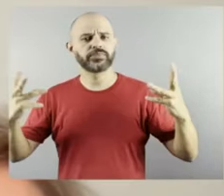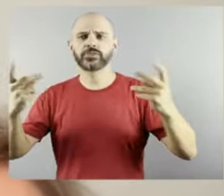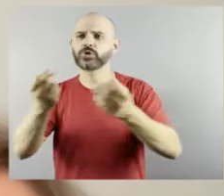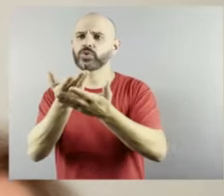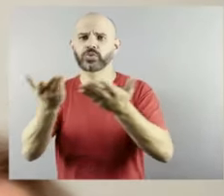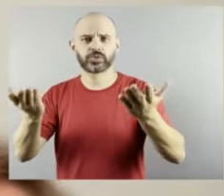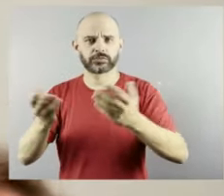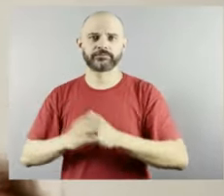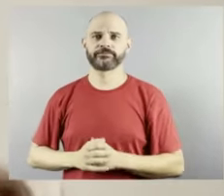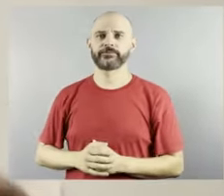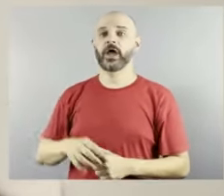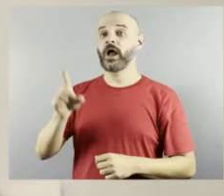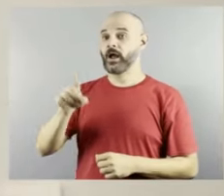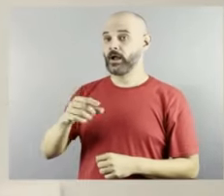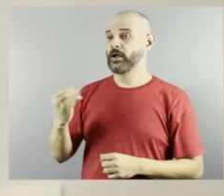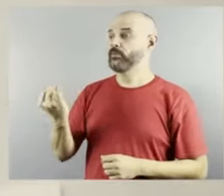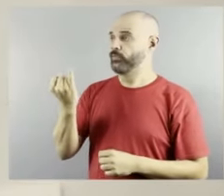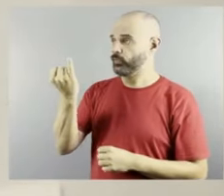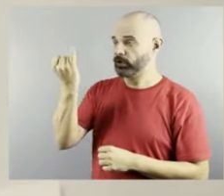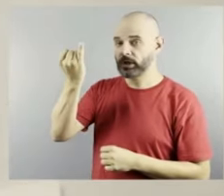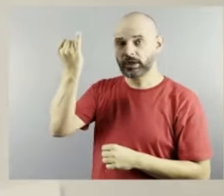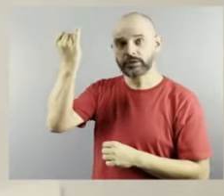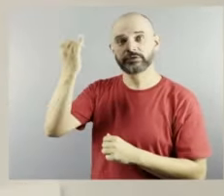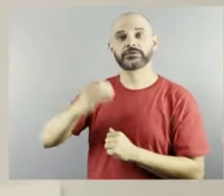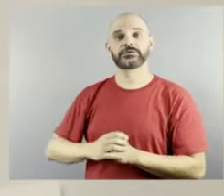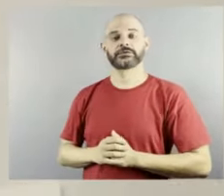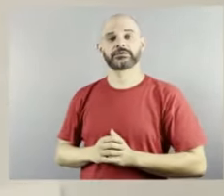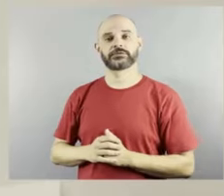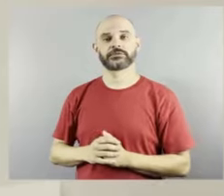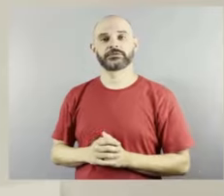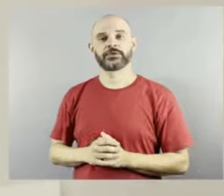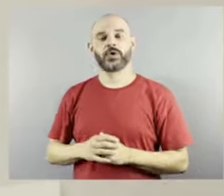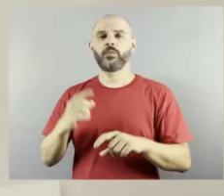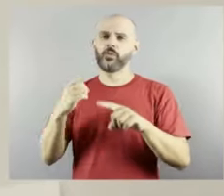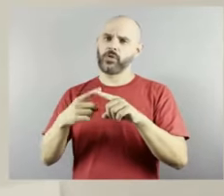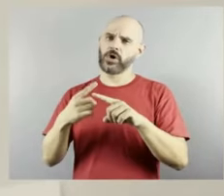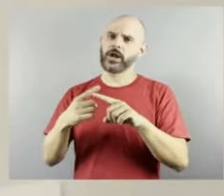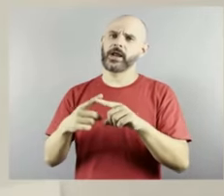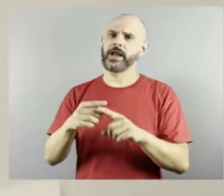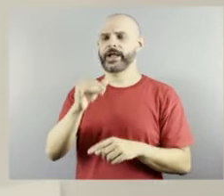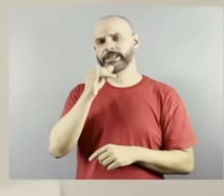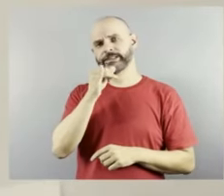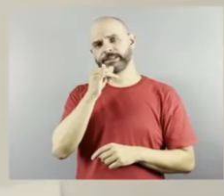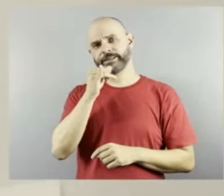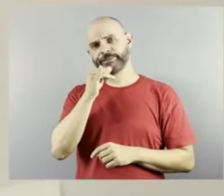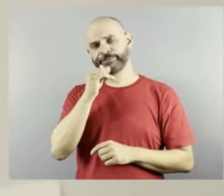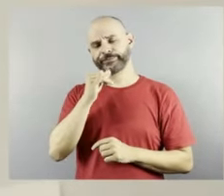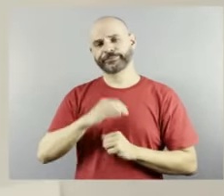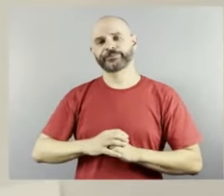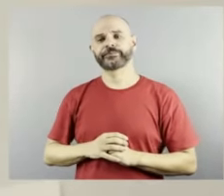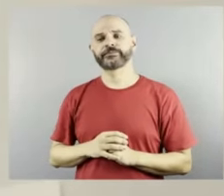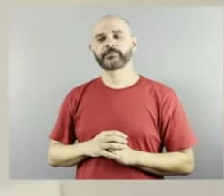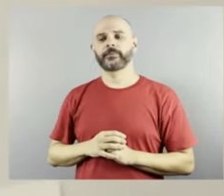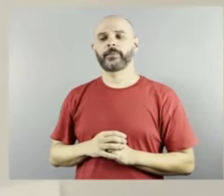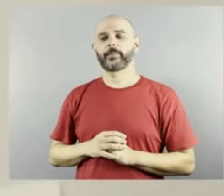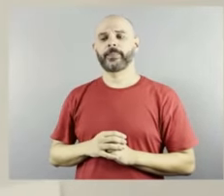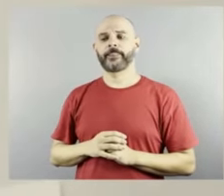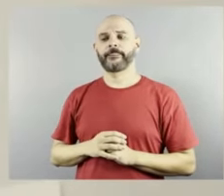verdade quando a gente não tem o olhar eu já falei um pouco sobre isso mas quando a gente não tem o olhar da pessoa que precisa